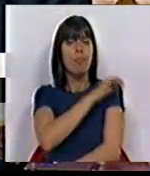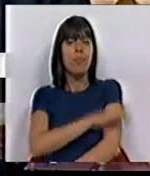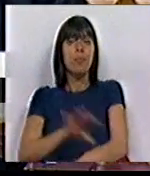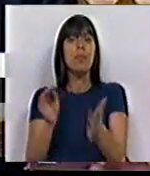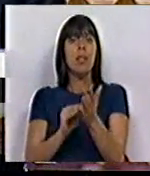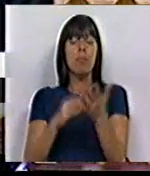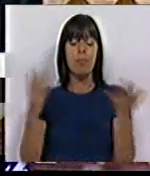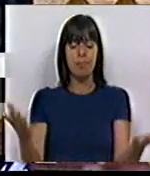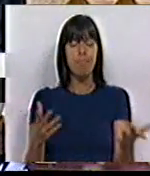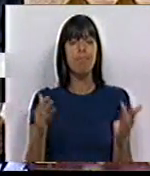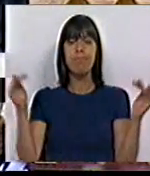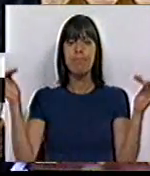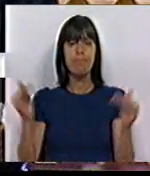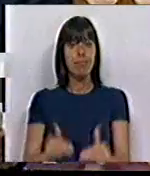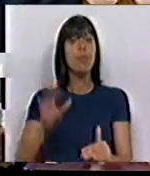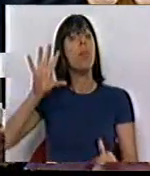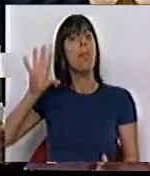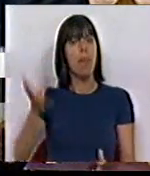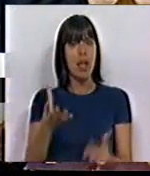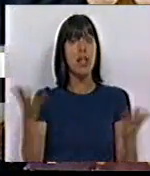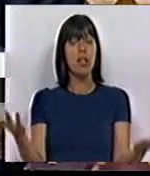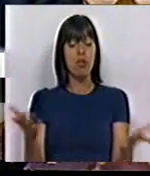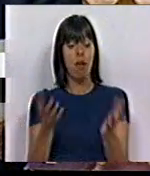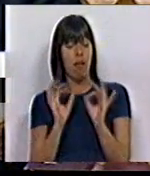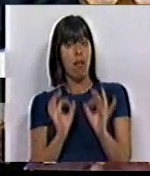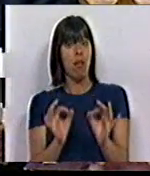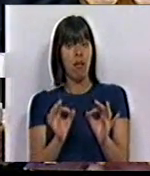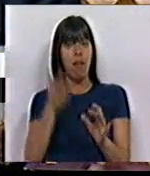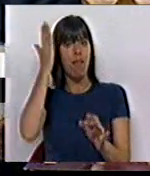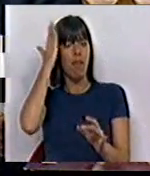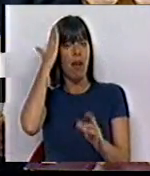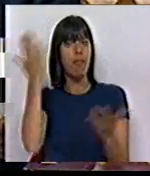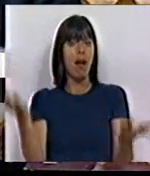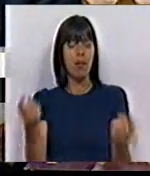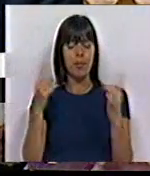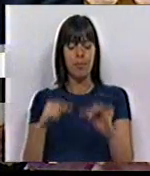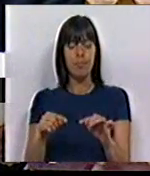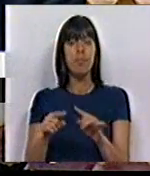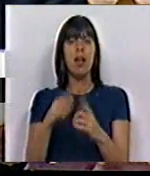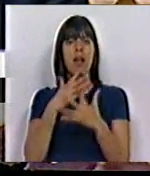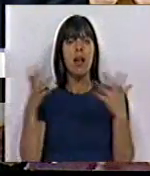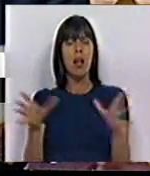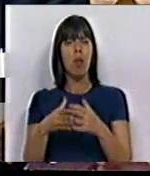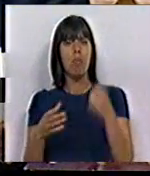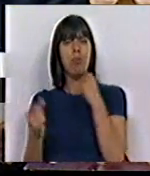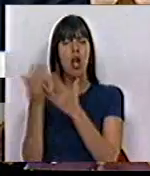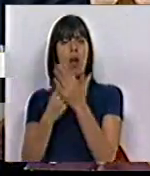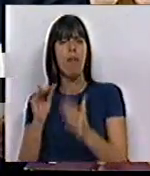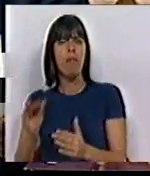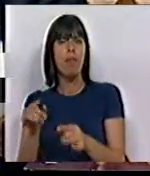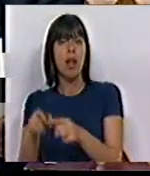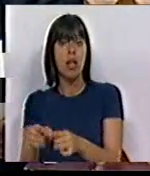empobrecimento e o definhamento do país. Pelo favorecimento da especulação, pelo domínio dos grandes grupos económicos e